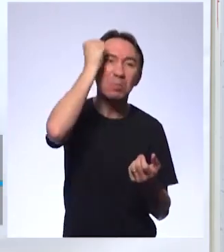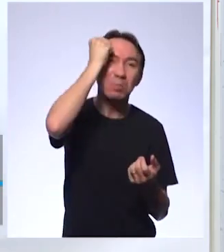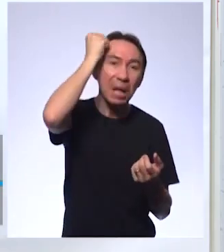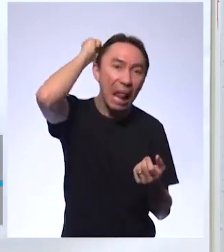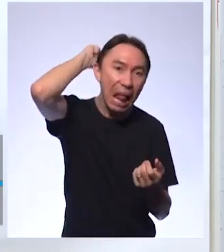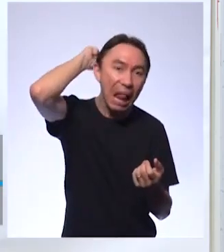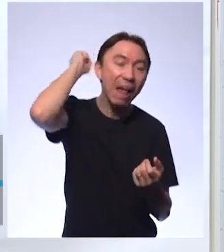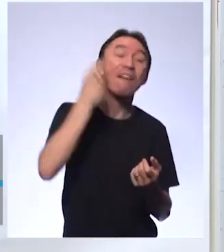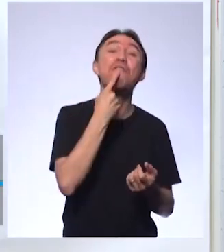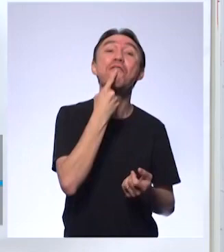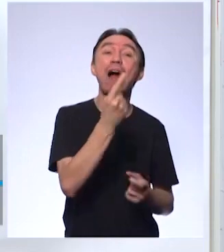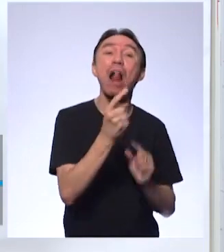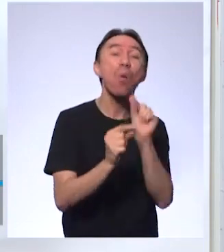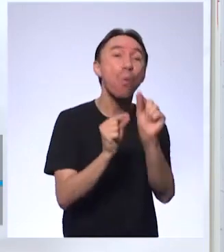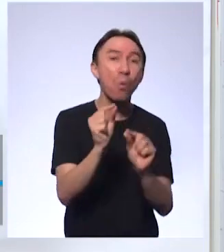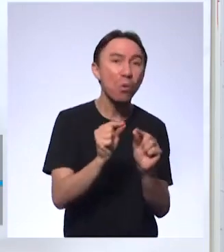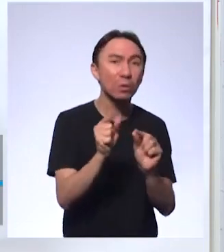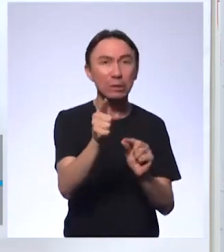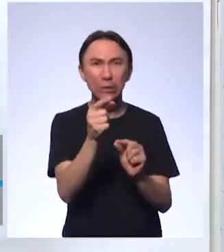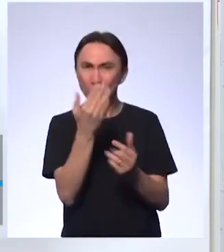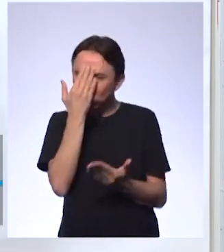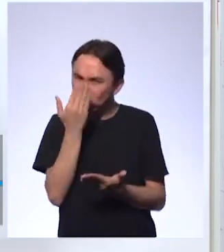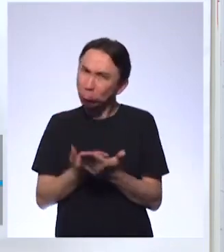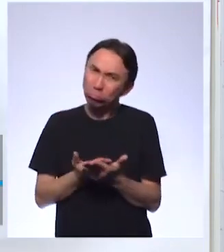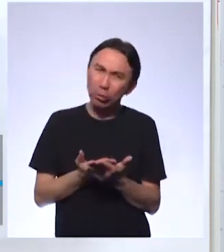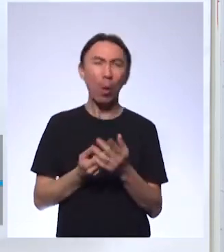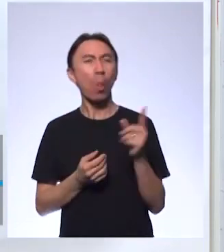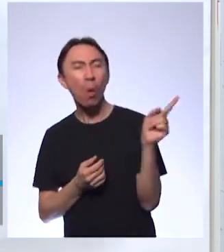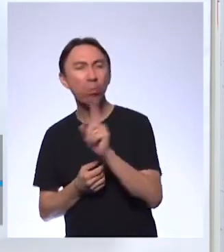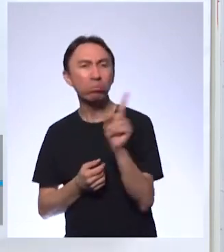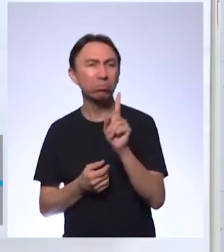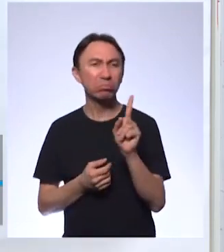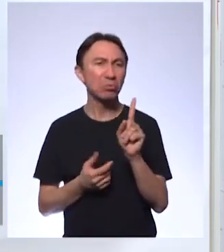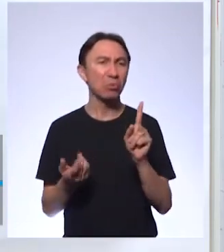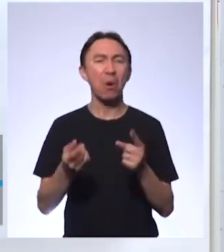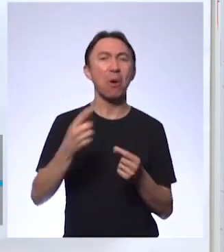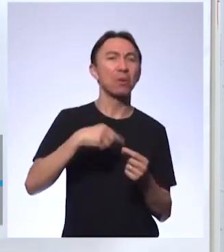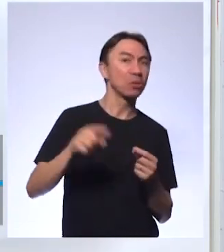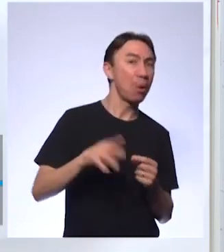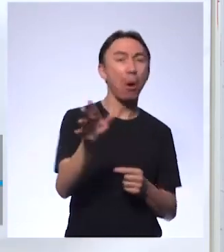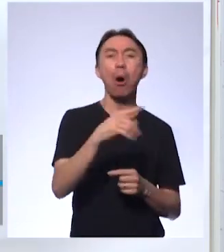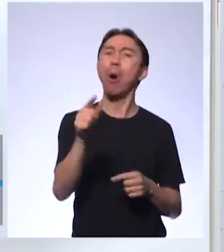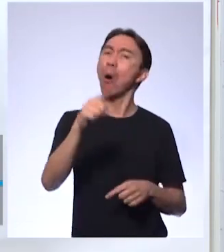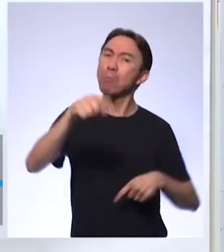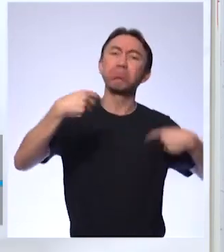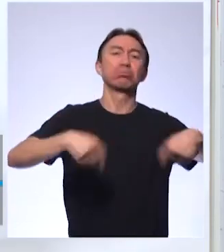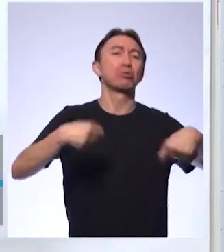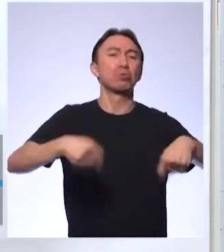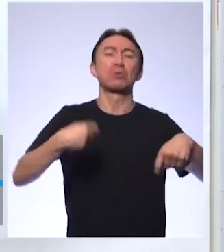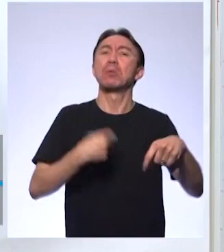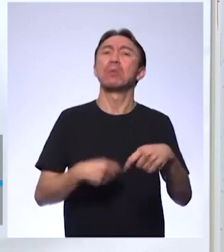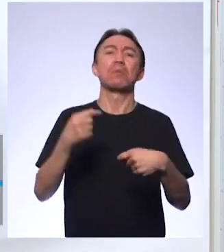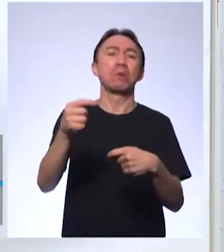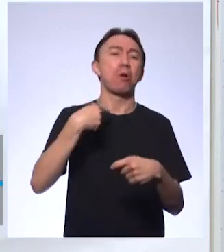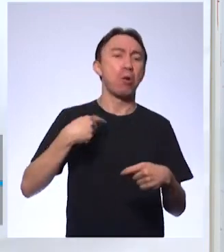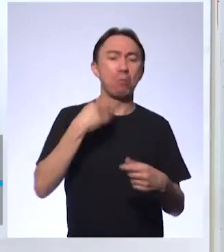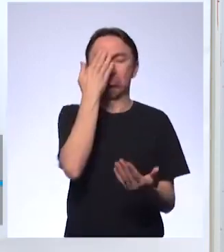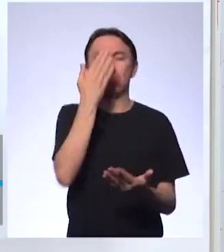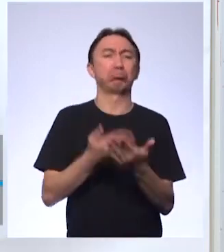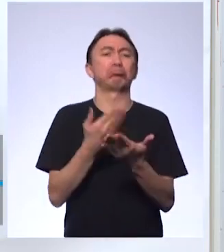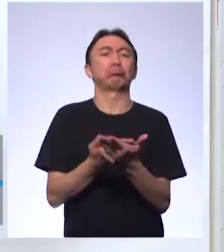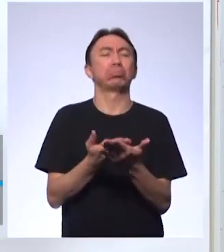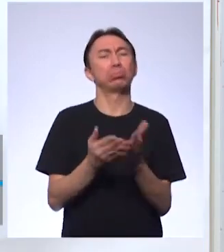a ciência fala, independente se você acreditar ou não. A gente não está aqui impondo nada a você. Mas o conhecimento científico, a partir dos